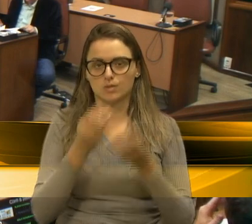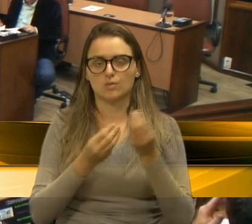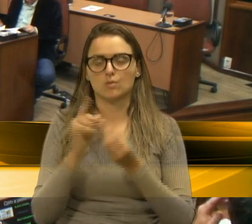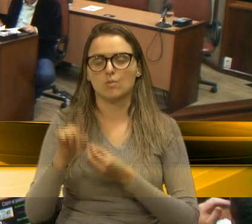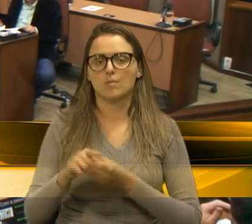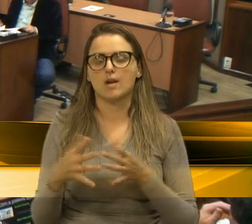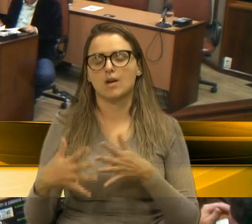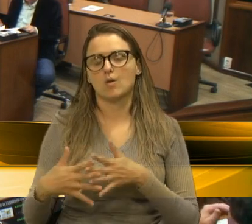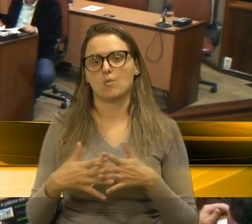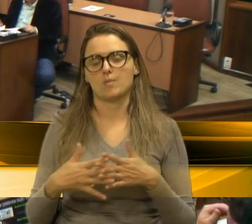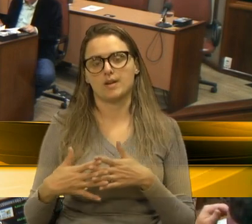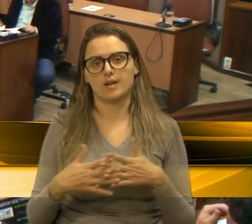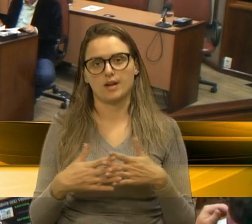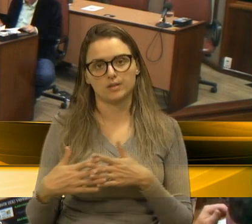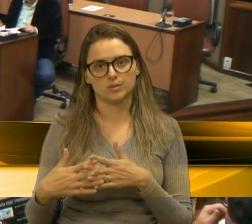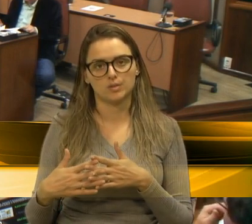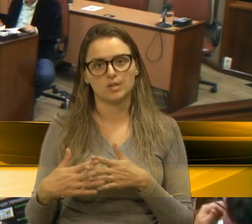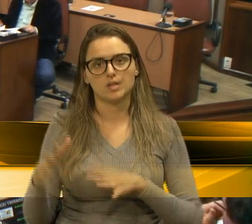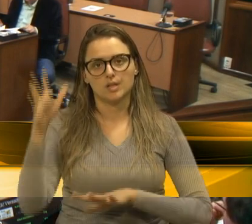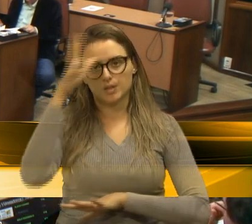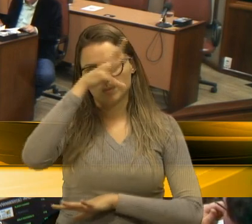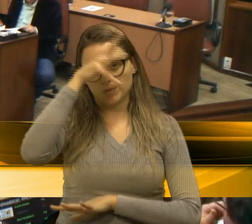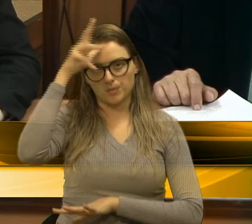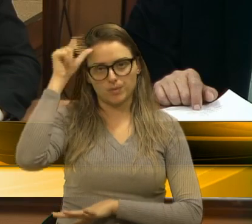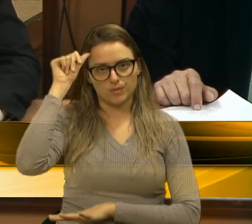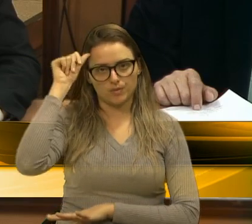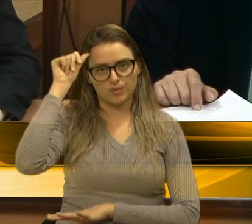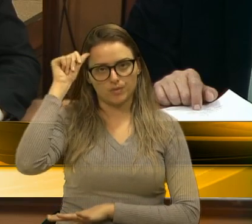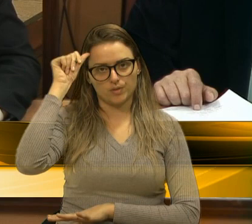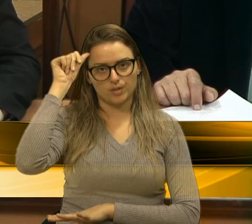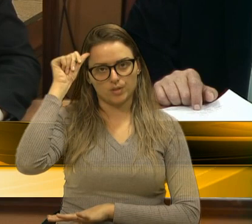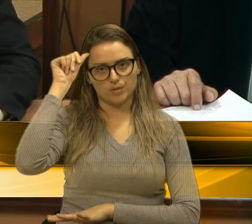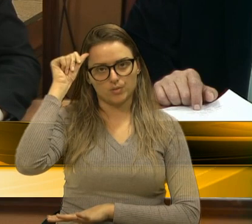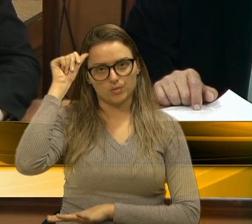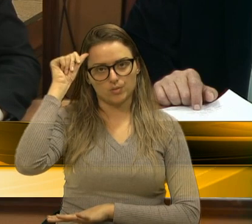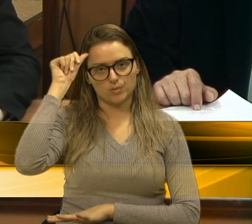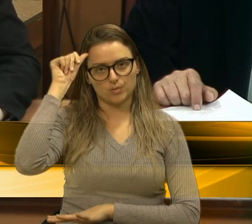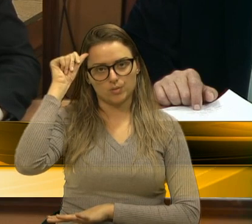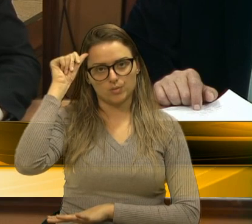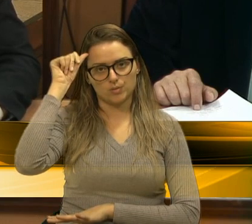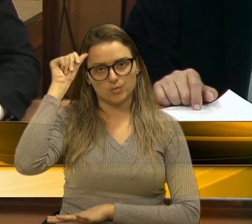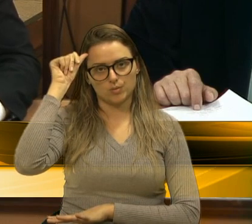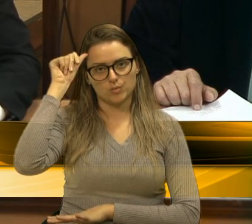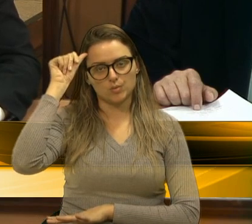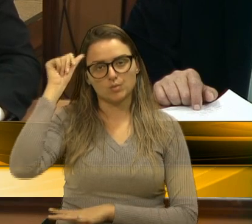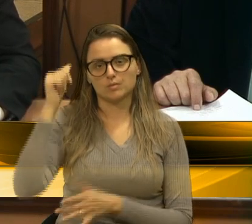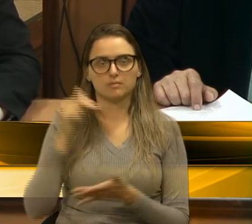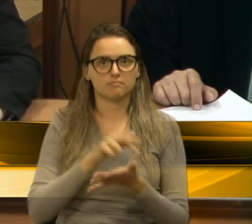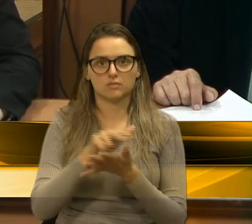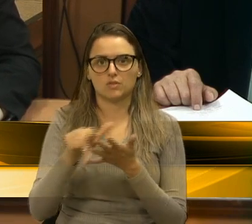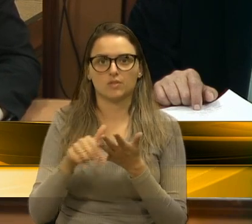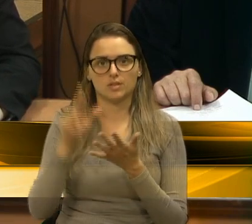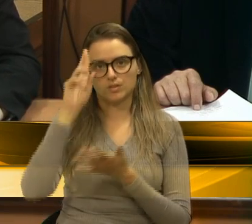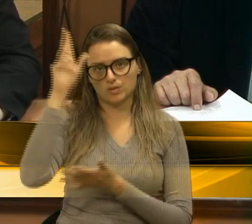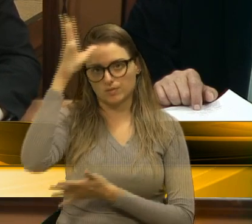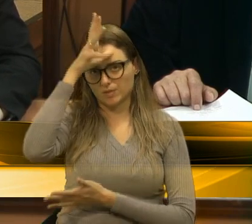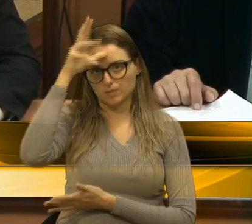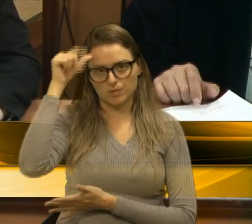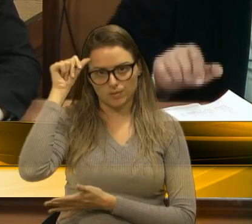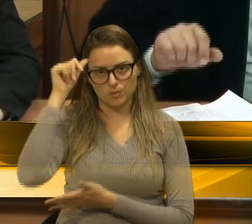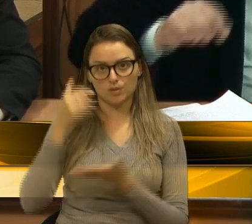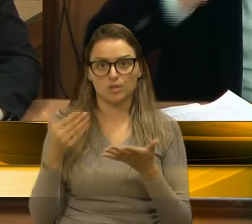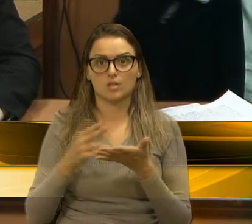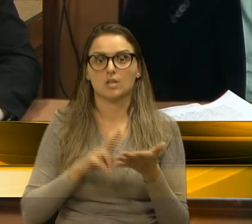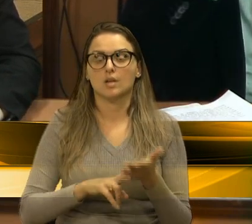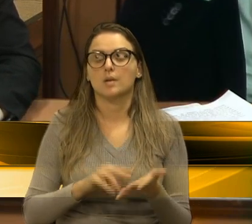do poder público em diversos prefeitos que aqui passaram, pela